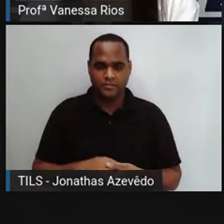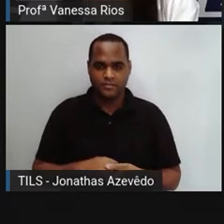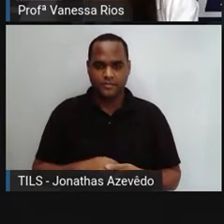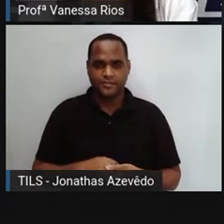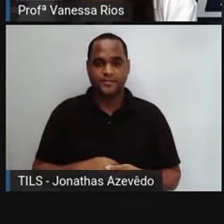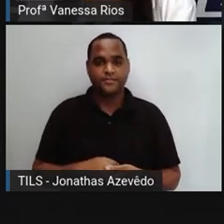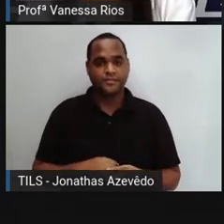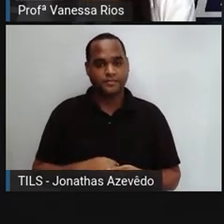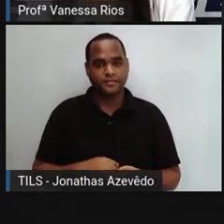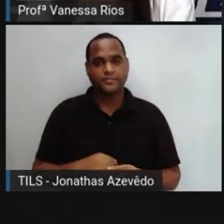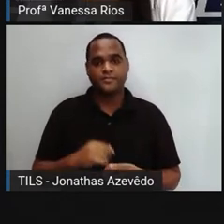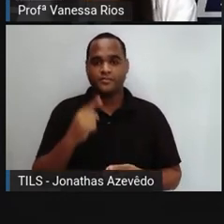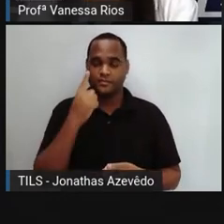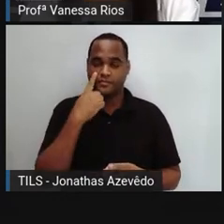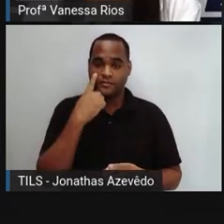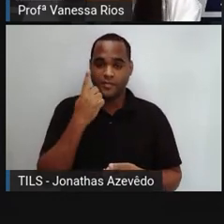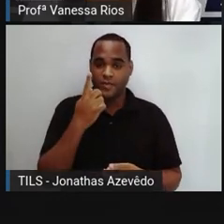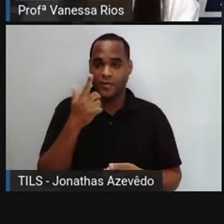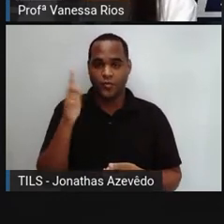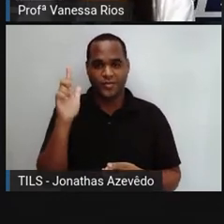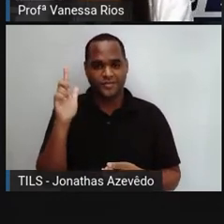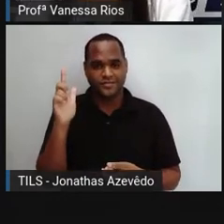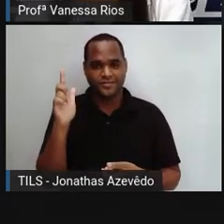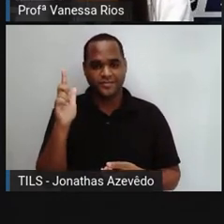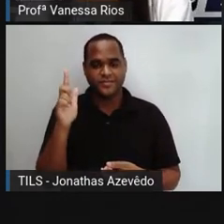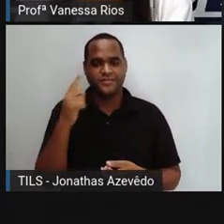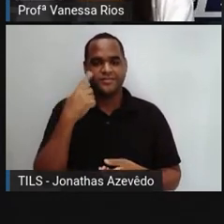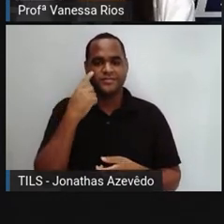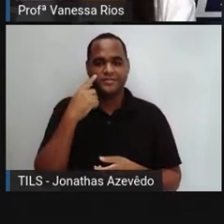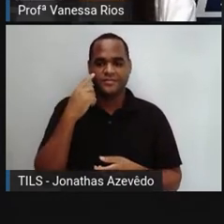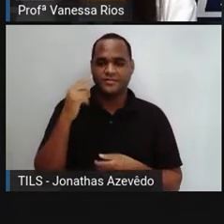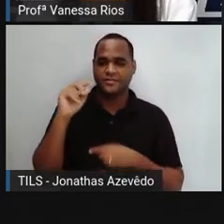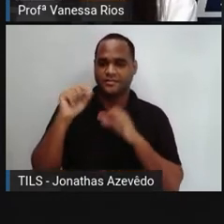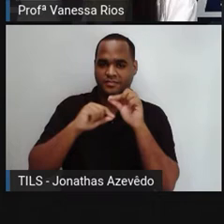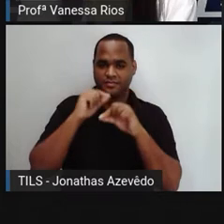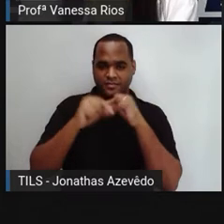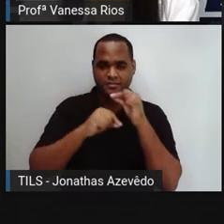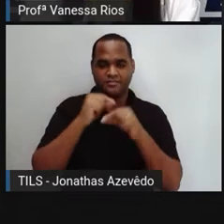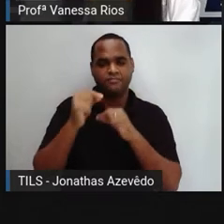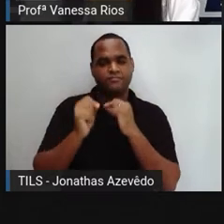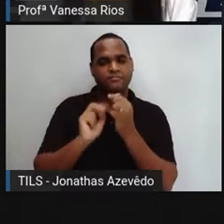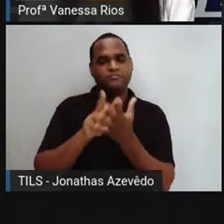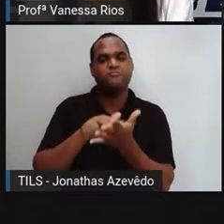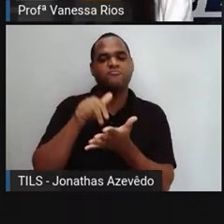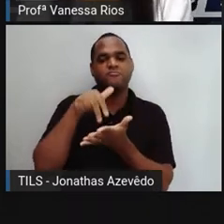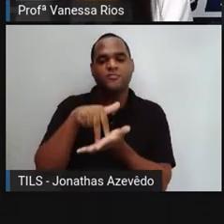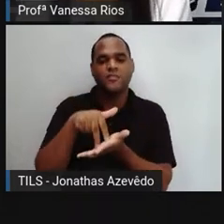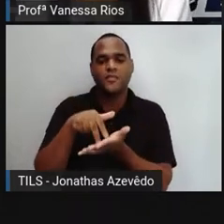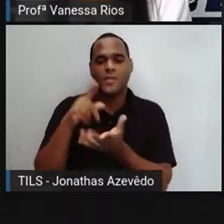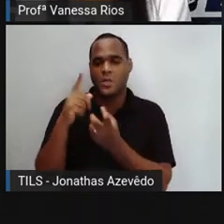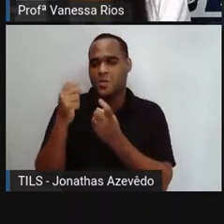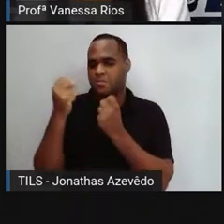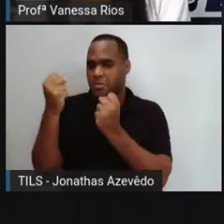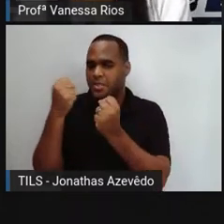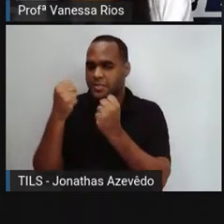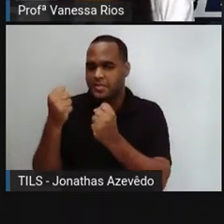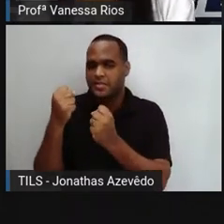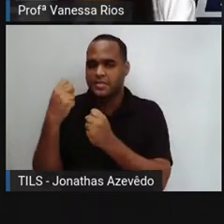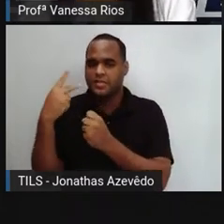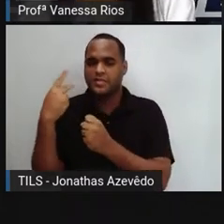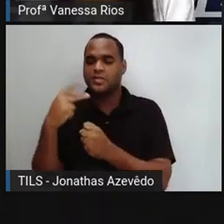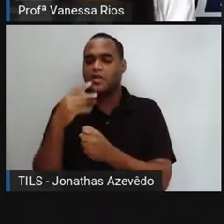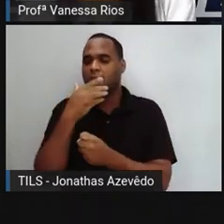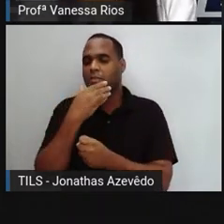A gente observa ali também que já não tem um posicionamento demonstrando a imponência ou o poder da figura